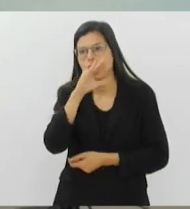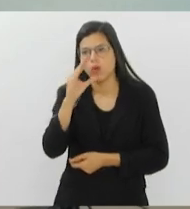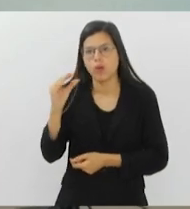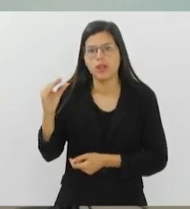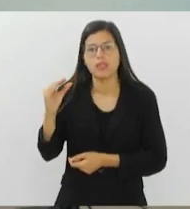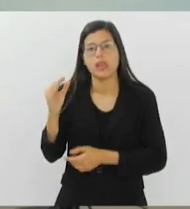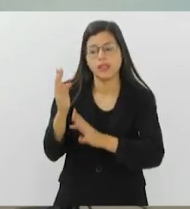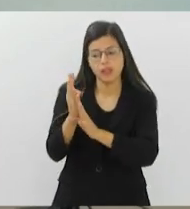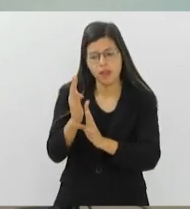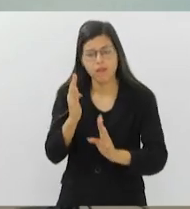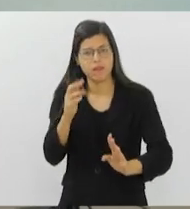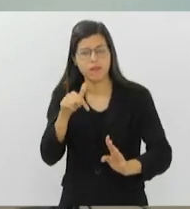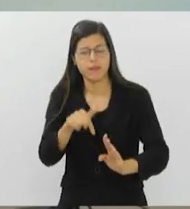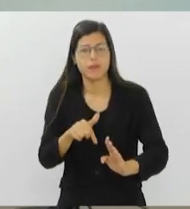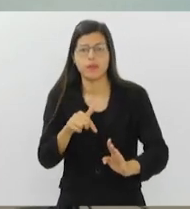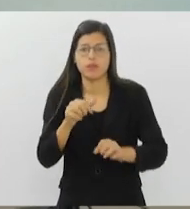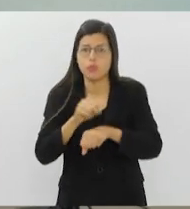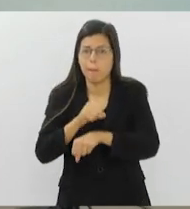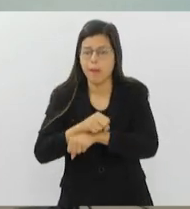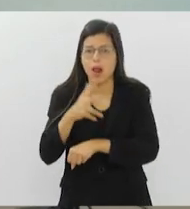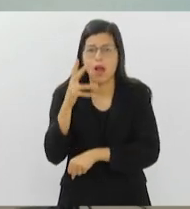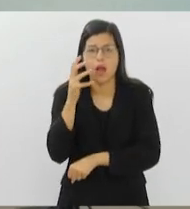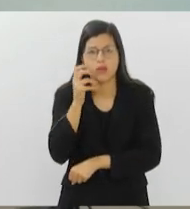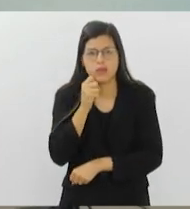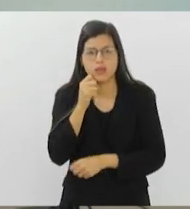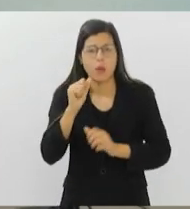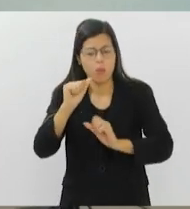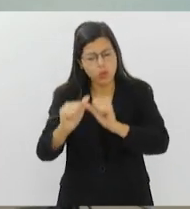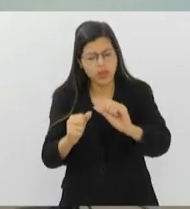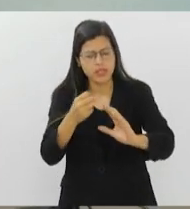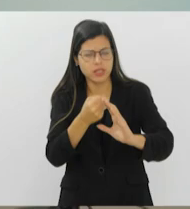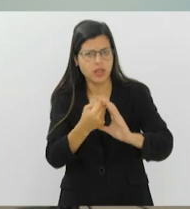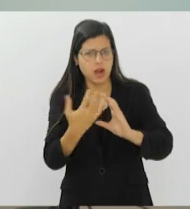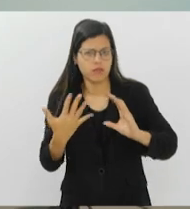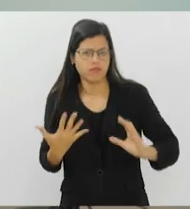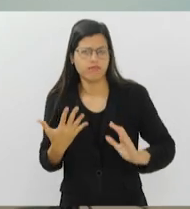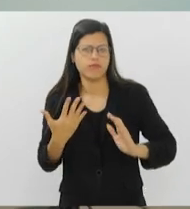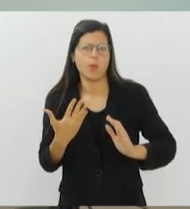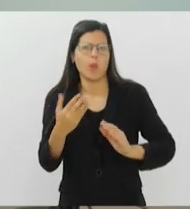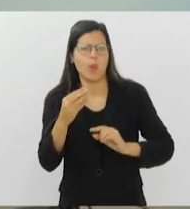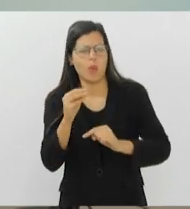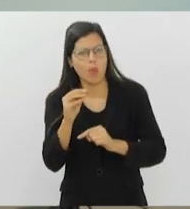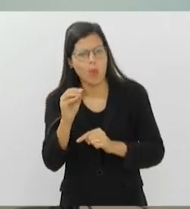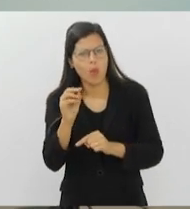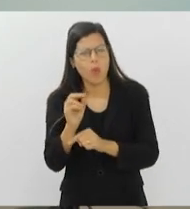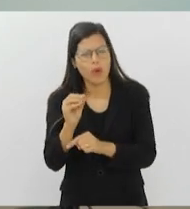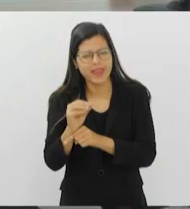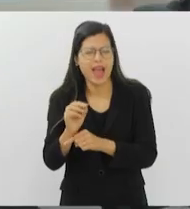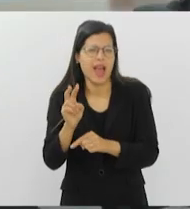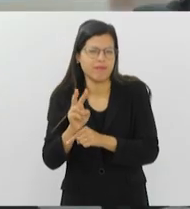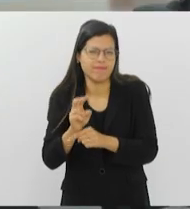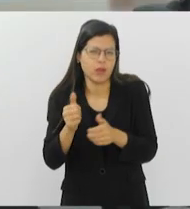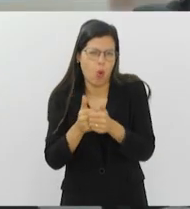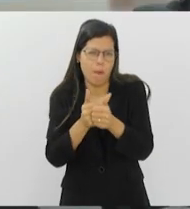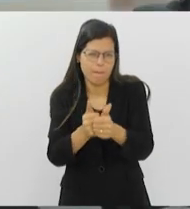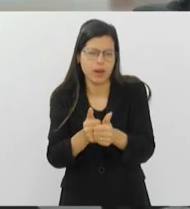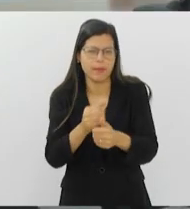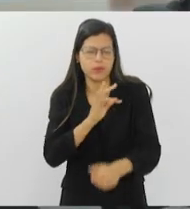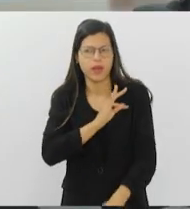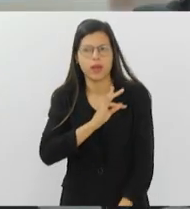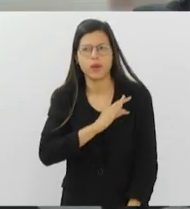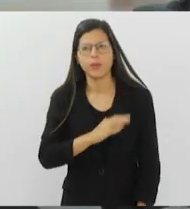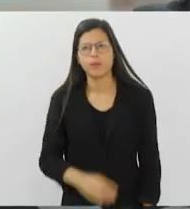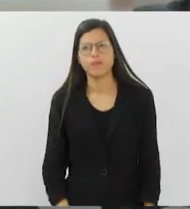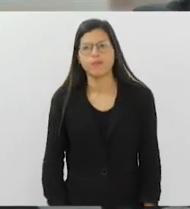estão aguardando essa adoção, para possibilitar uma mudança de perfil com todo cuidado, com acompanhamento de equipe técnica, etc. A Patrícia